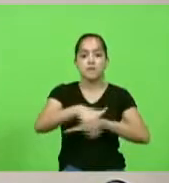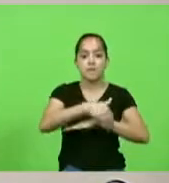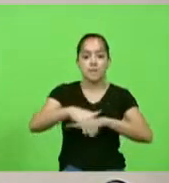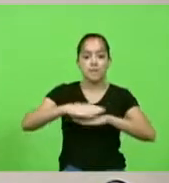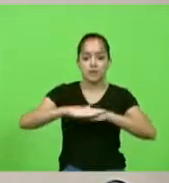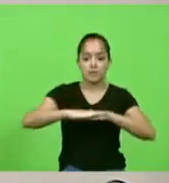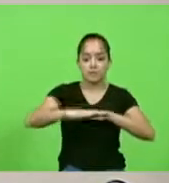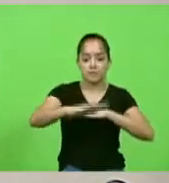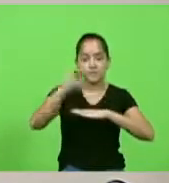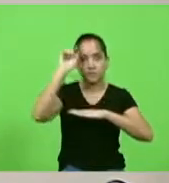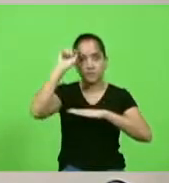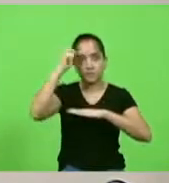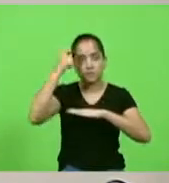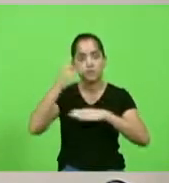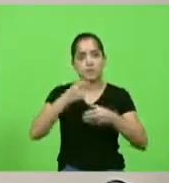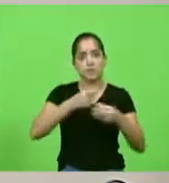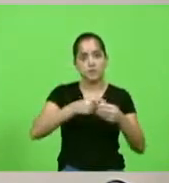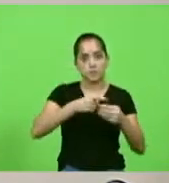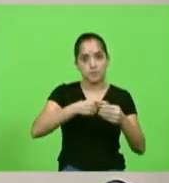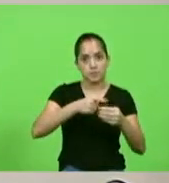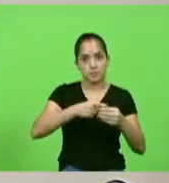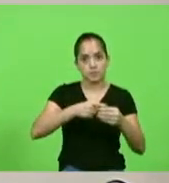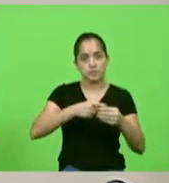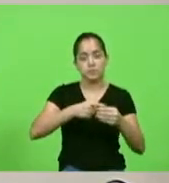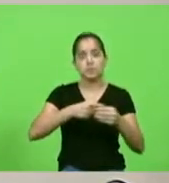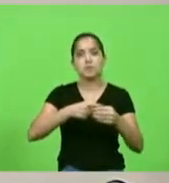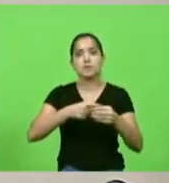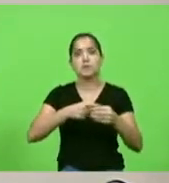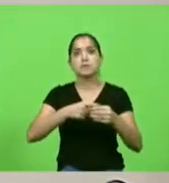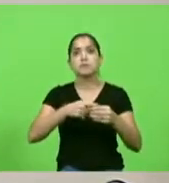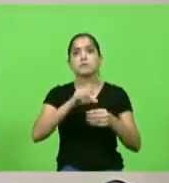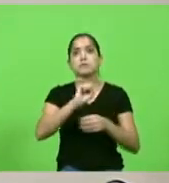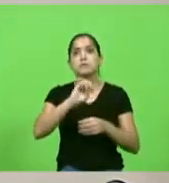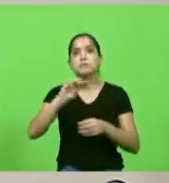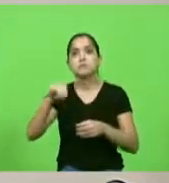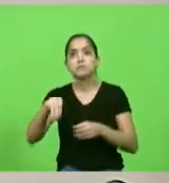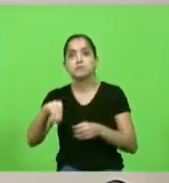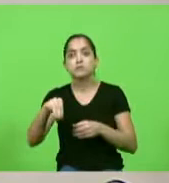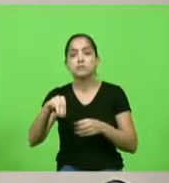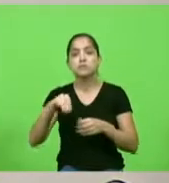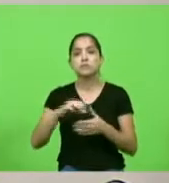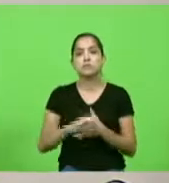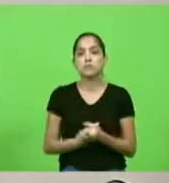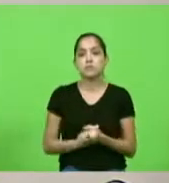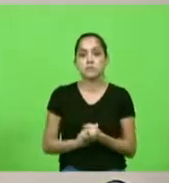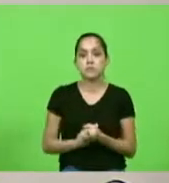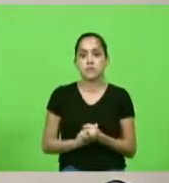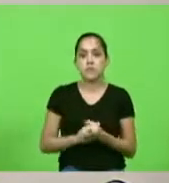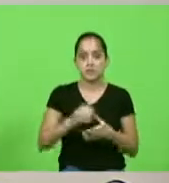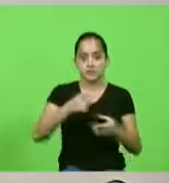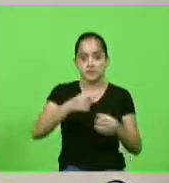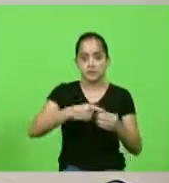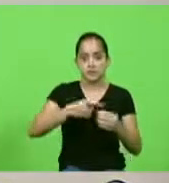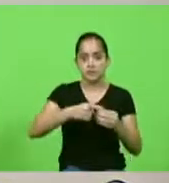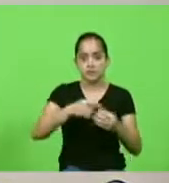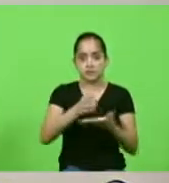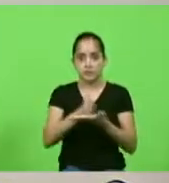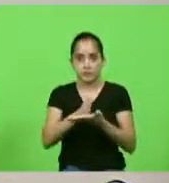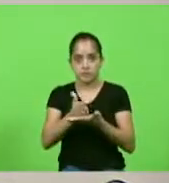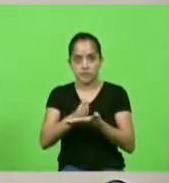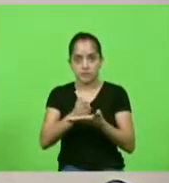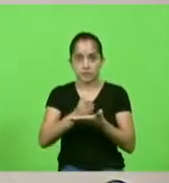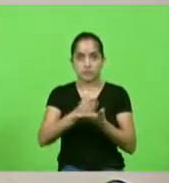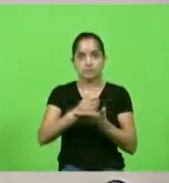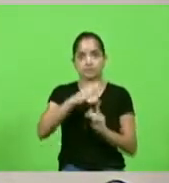rodovia entre municípios de São Domingos no município de Mariópolis na divisa com Estado do Paraná